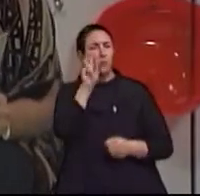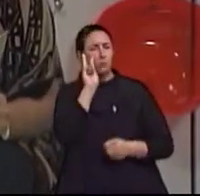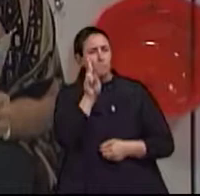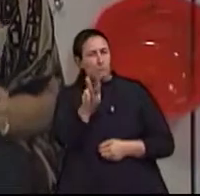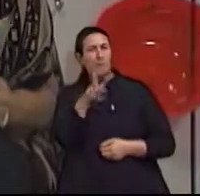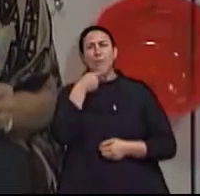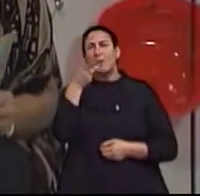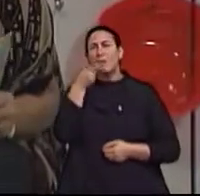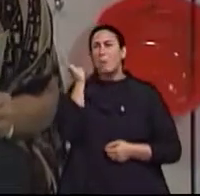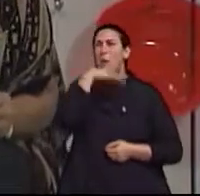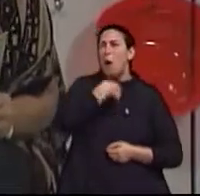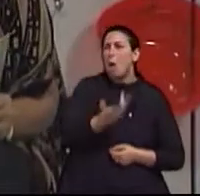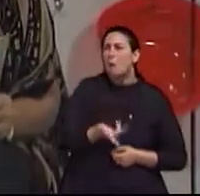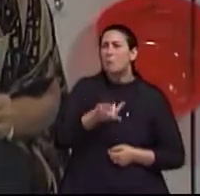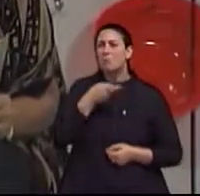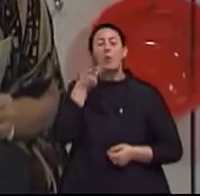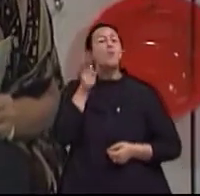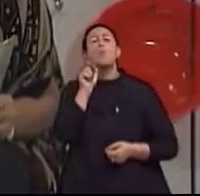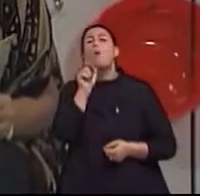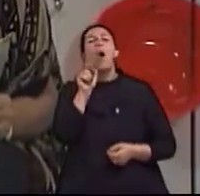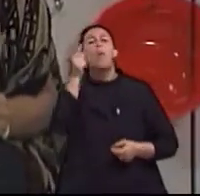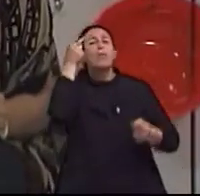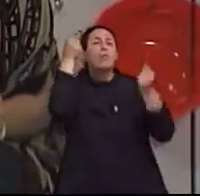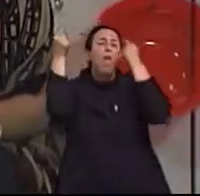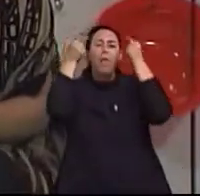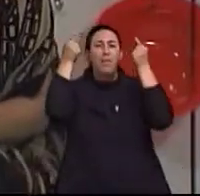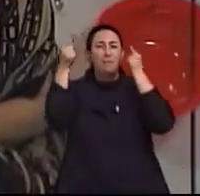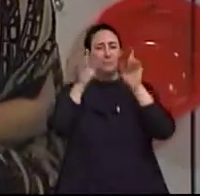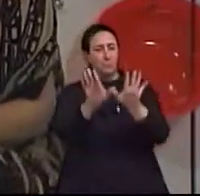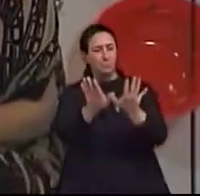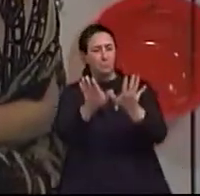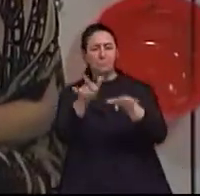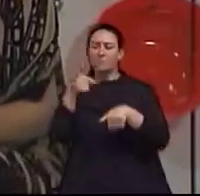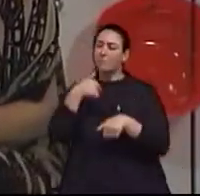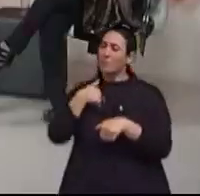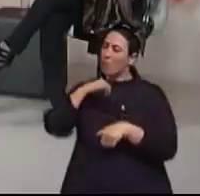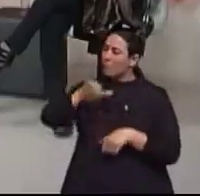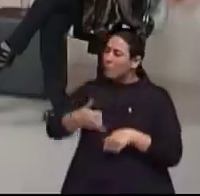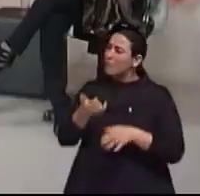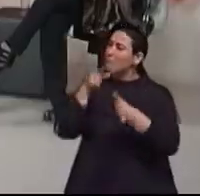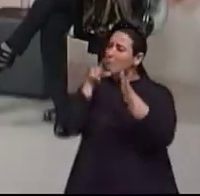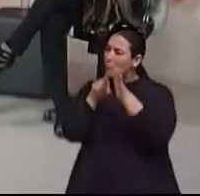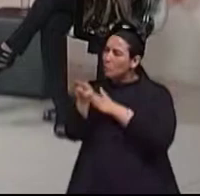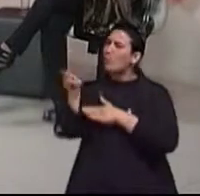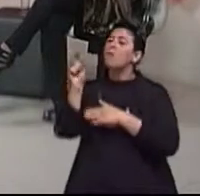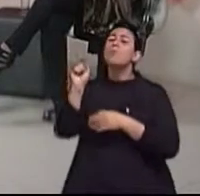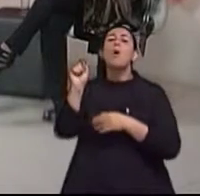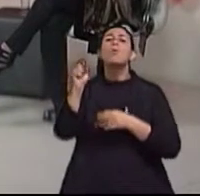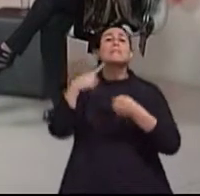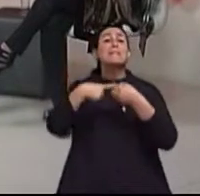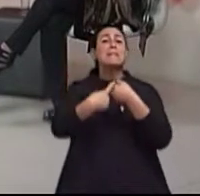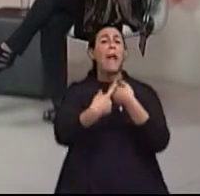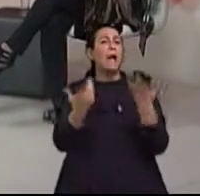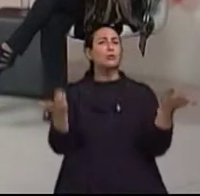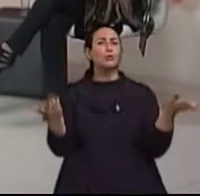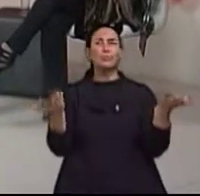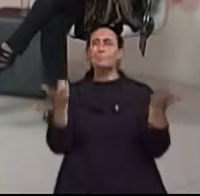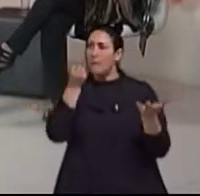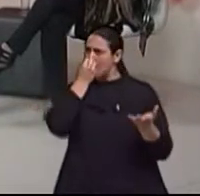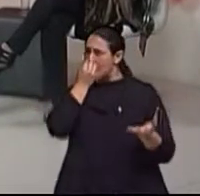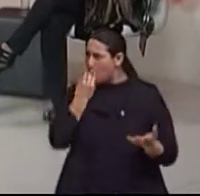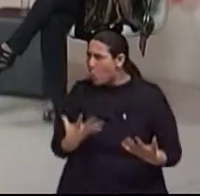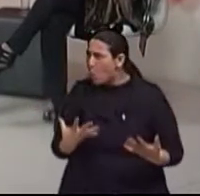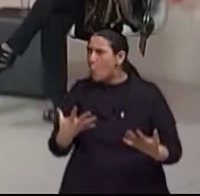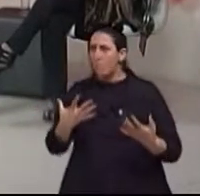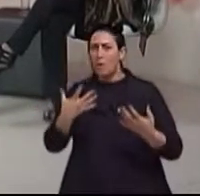está falando mal, só está dizendo quais são as ideias. Aí eu queria, qual a cidade ideal? Qual a cidade